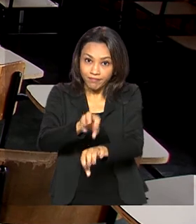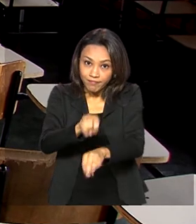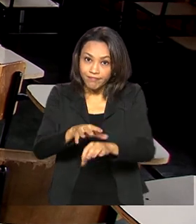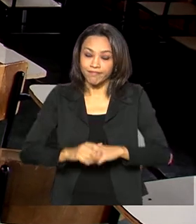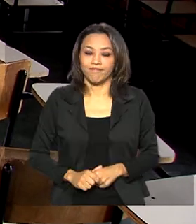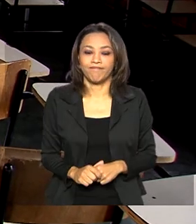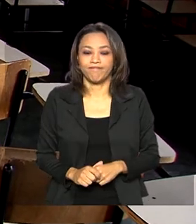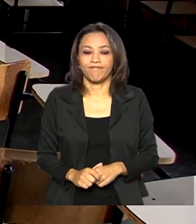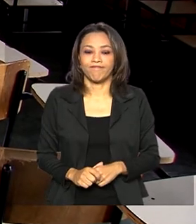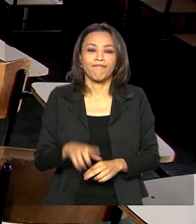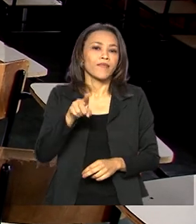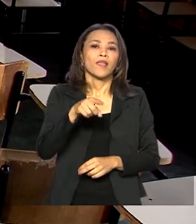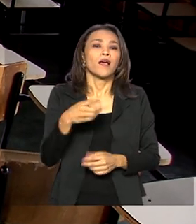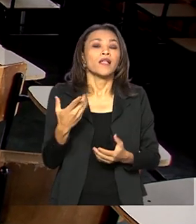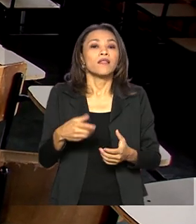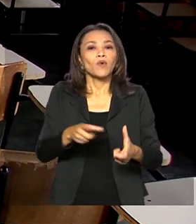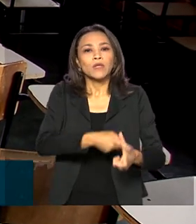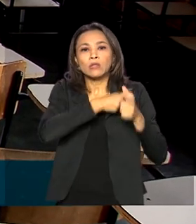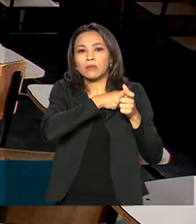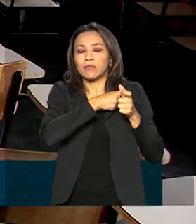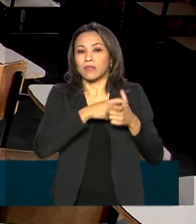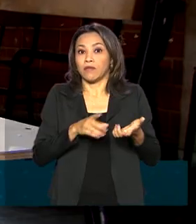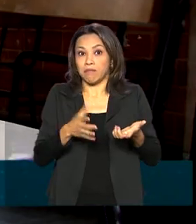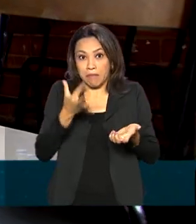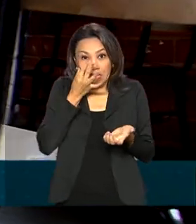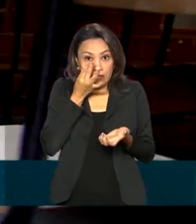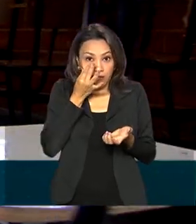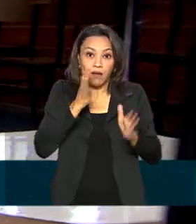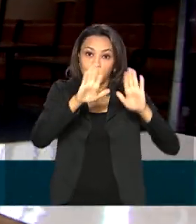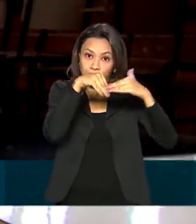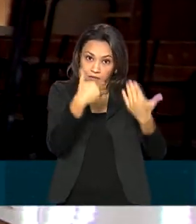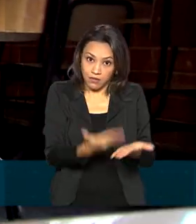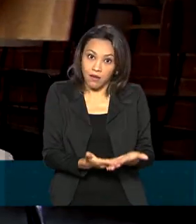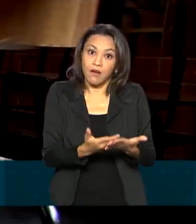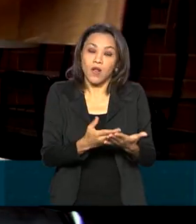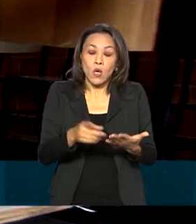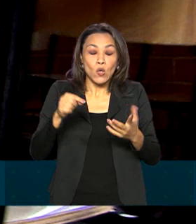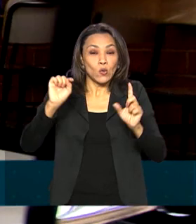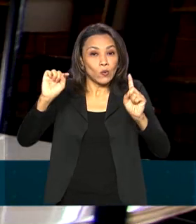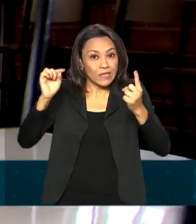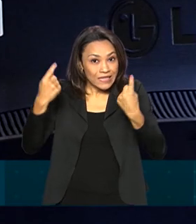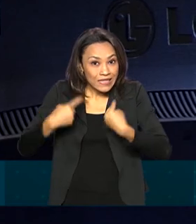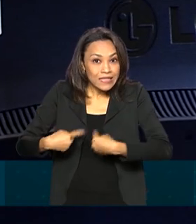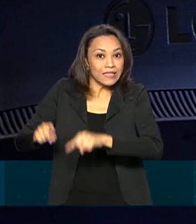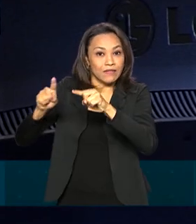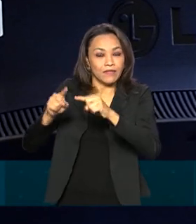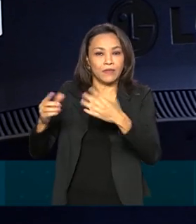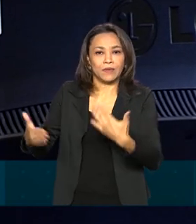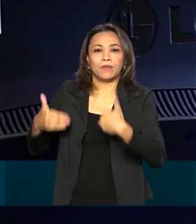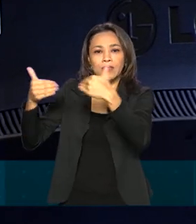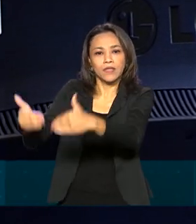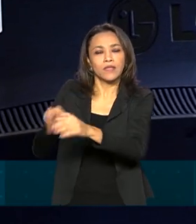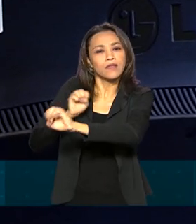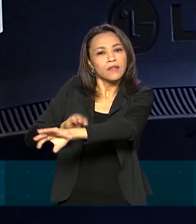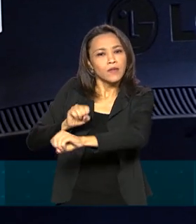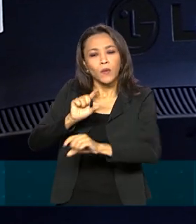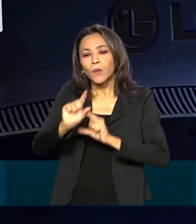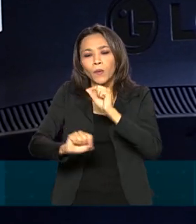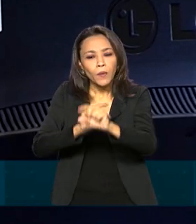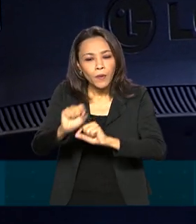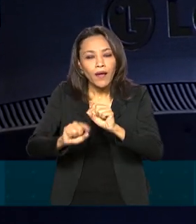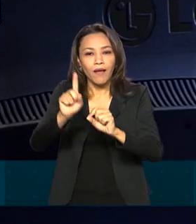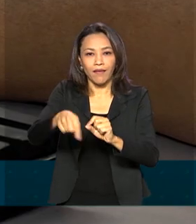Com a suspensão das aulas presenciais, o desafio do Ministério da Educação foi a disponibilidade de